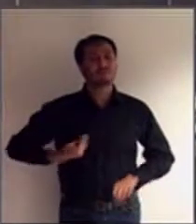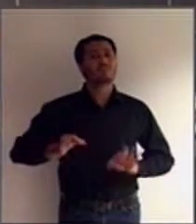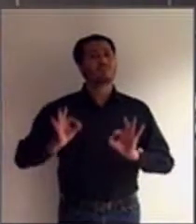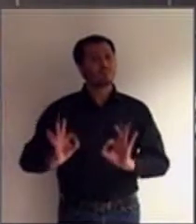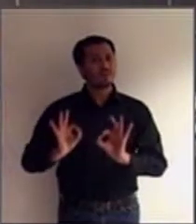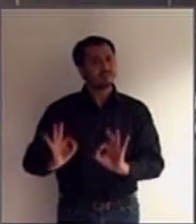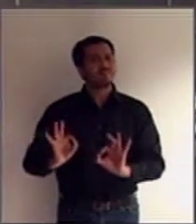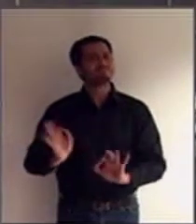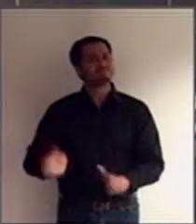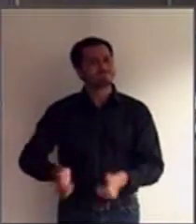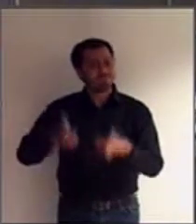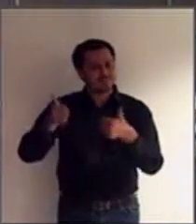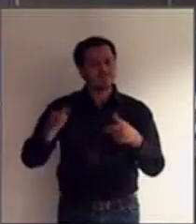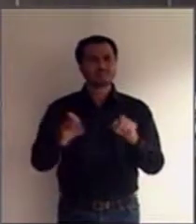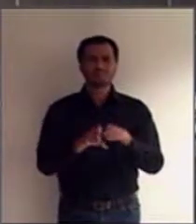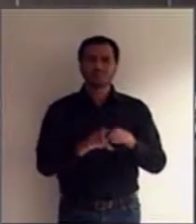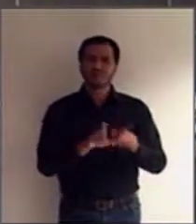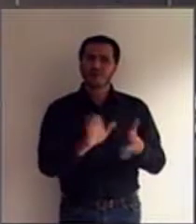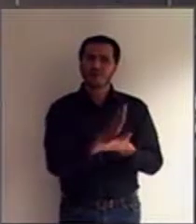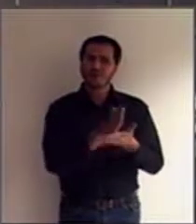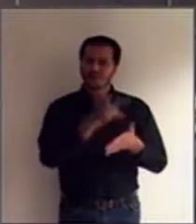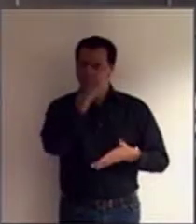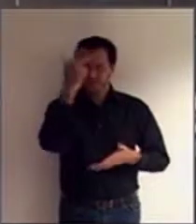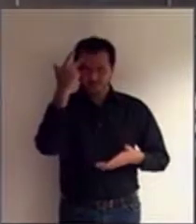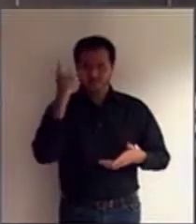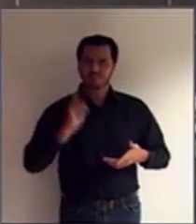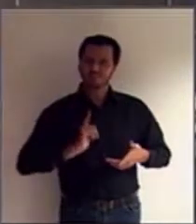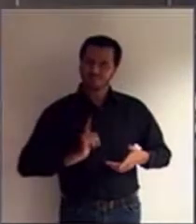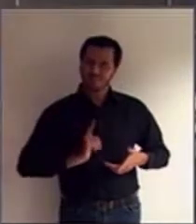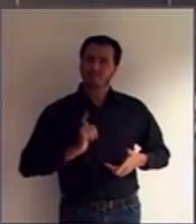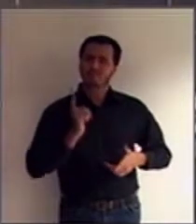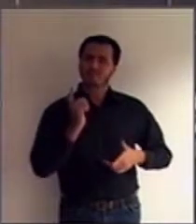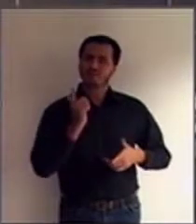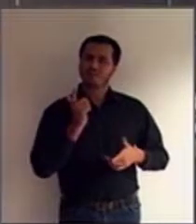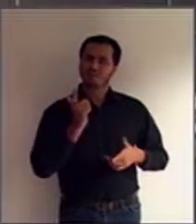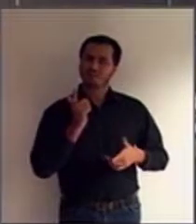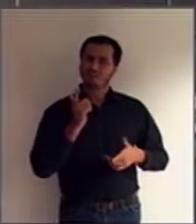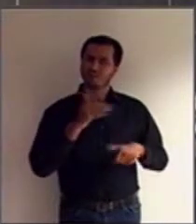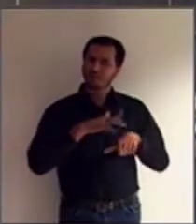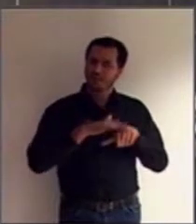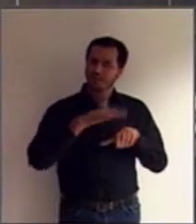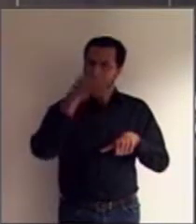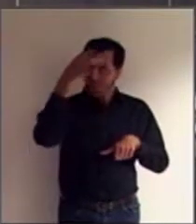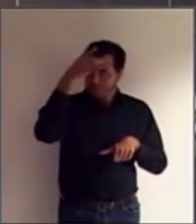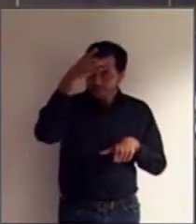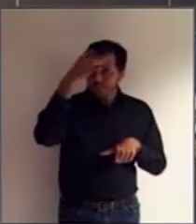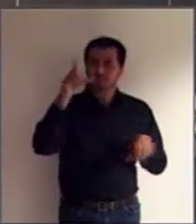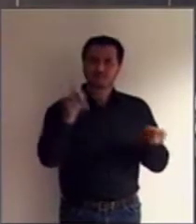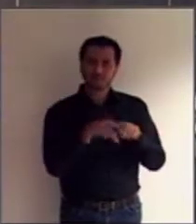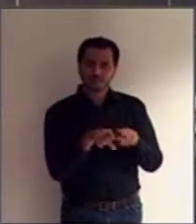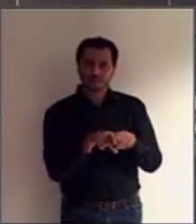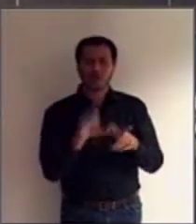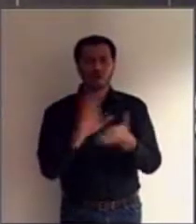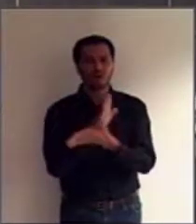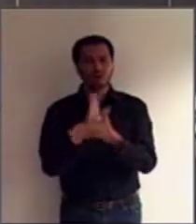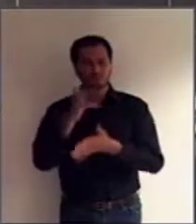questão de saúde mental, mesmo situações em que as pessoas não estão em instituições,